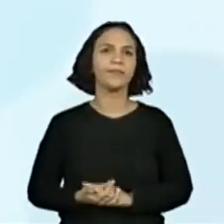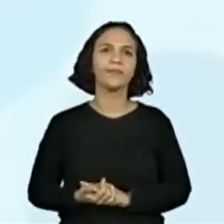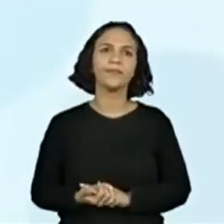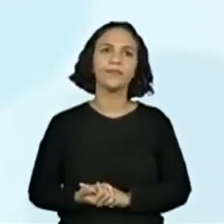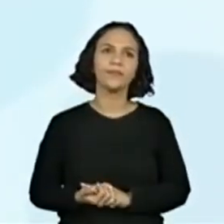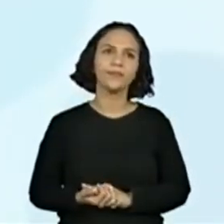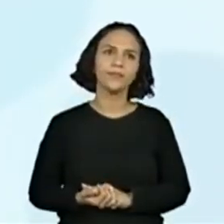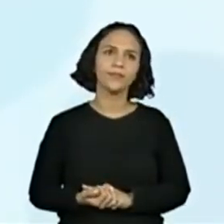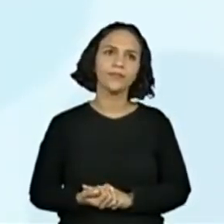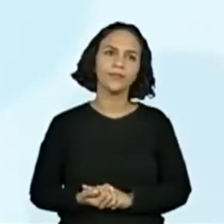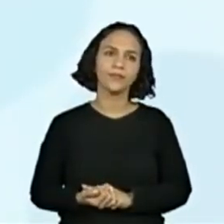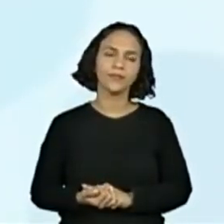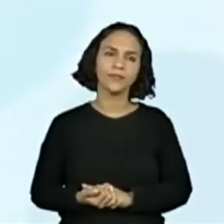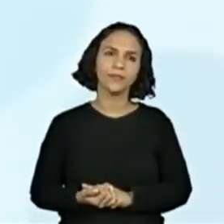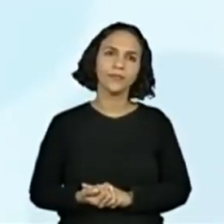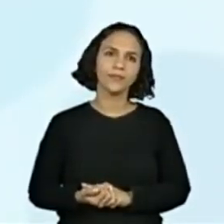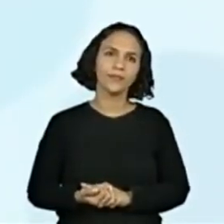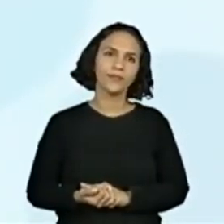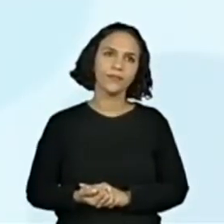Livro.